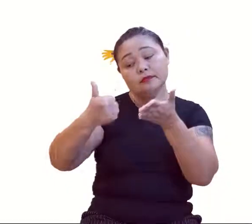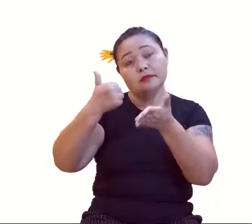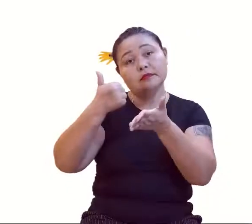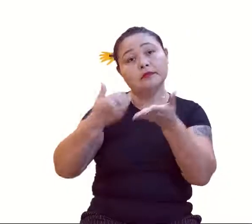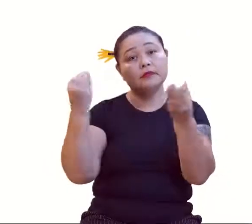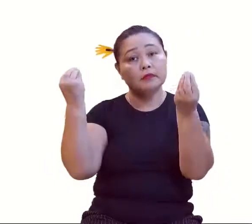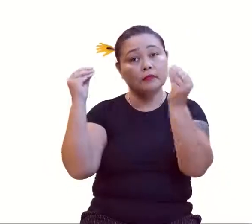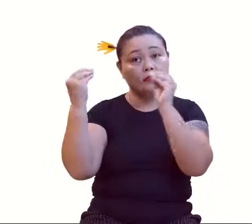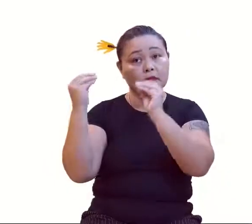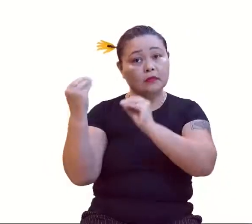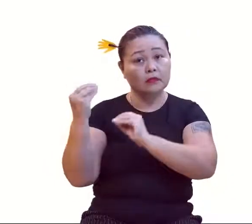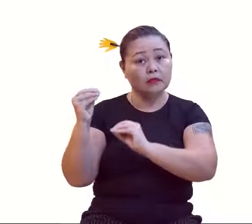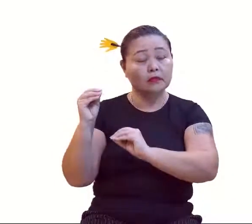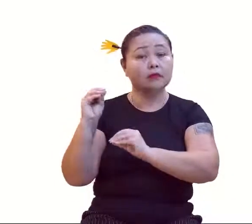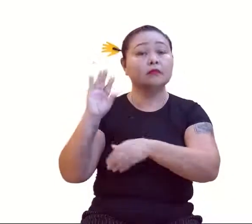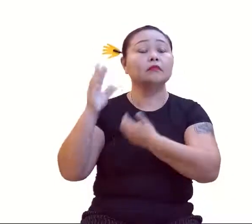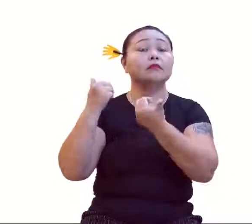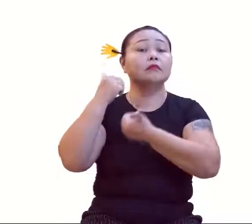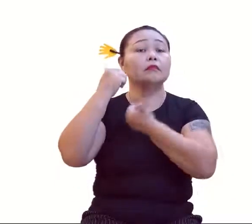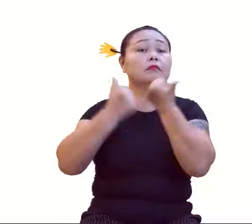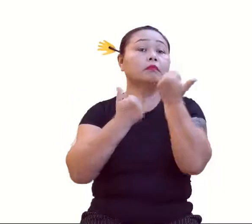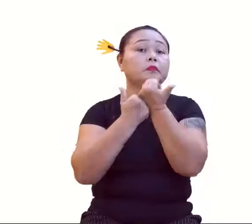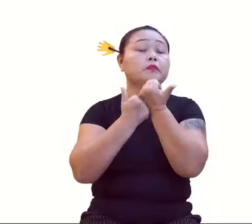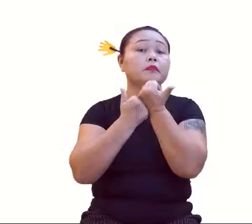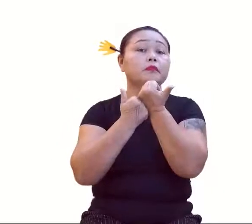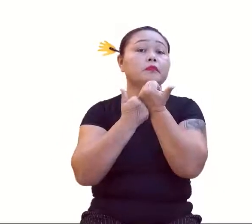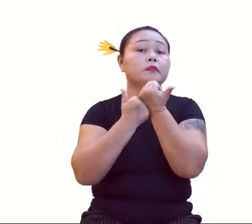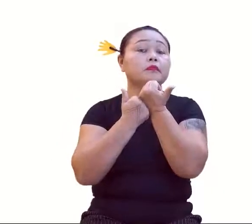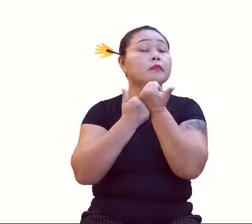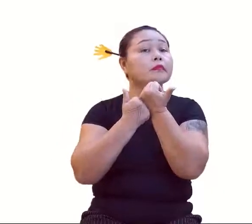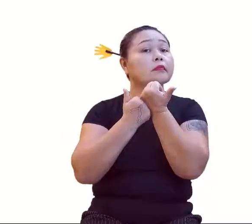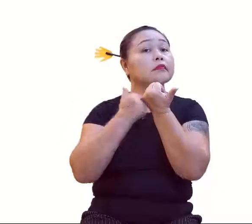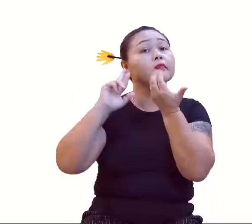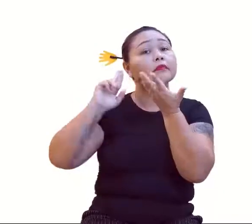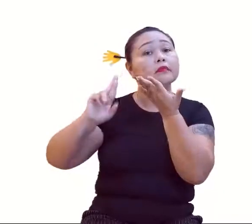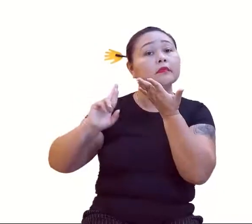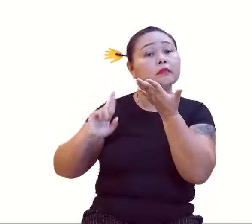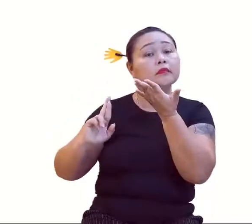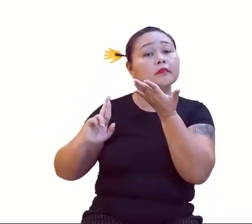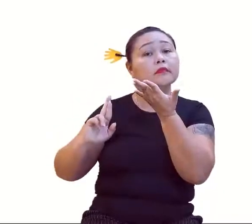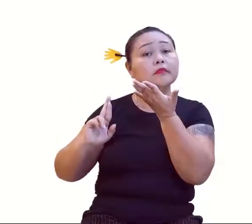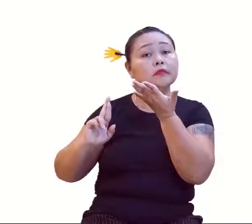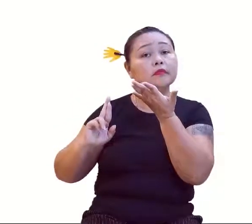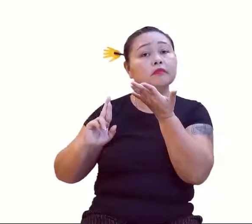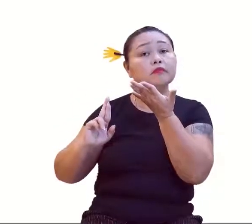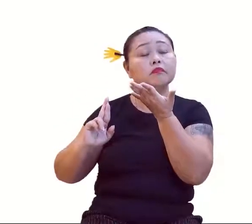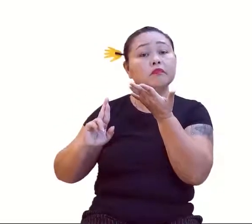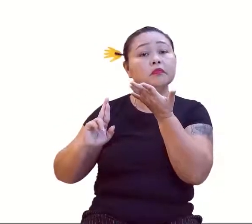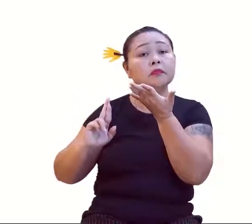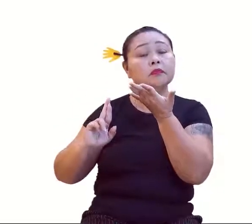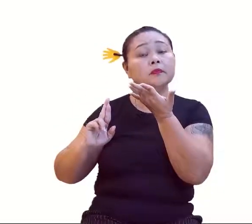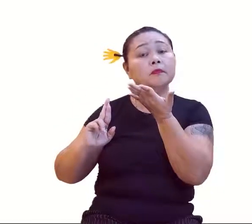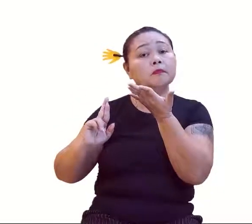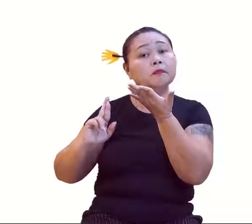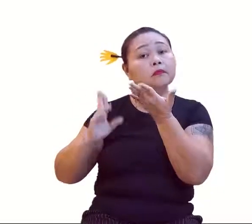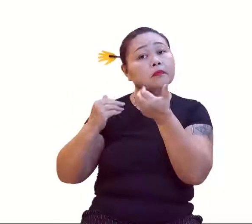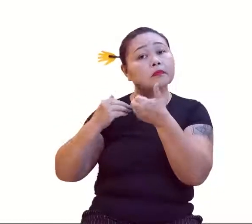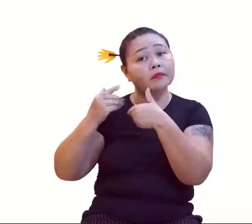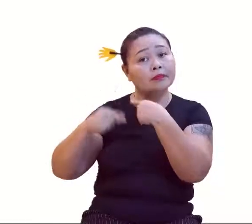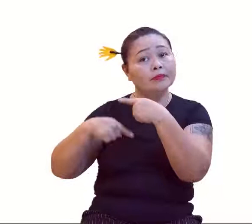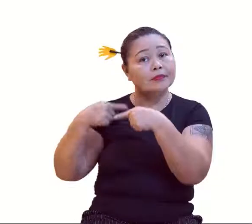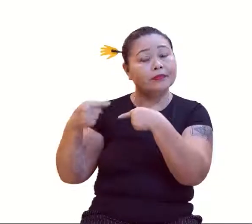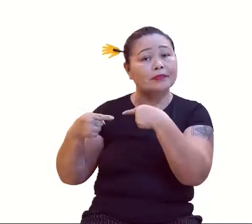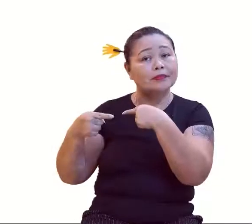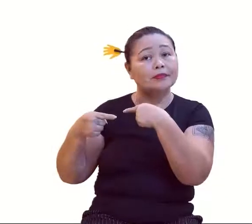agora a substituição aqui, ó. 3, 4, E ir resolvendo, né? Gosto de fazer produção em série, né? É